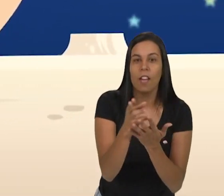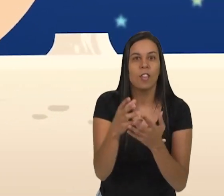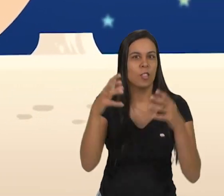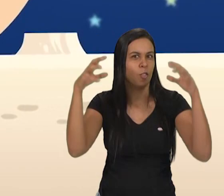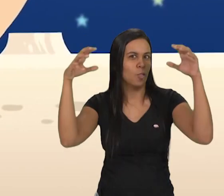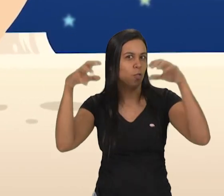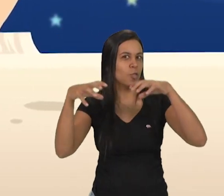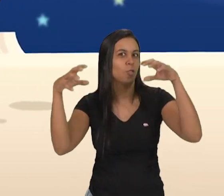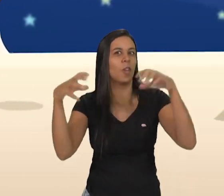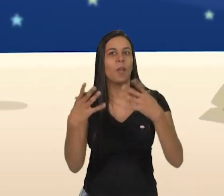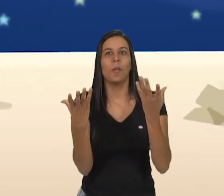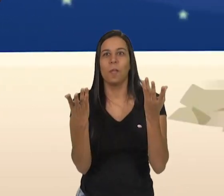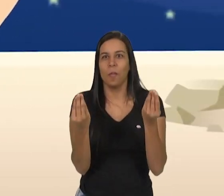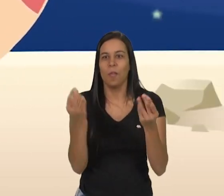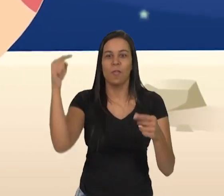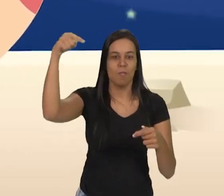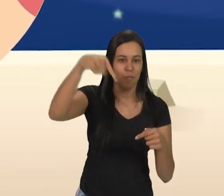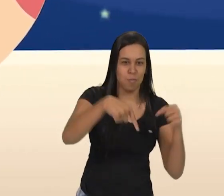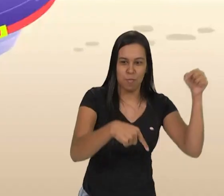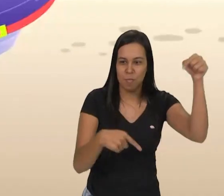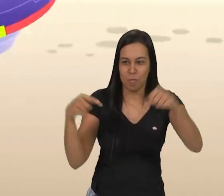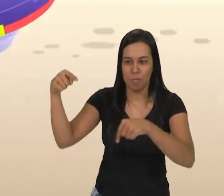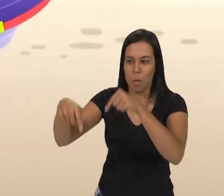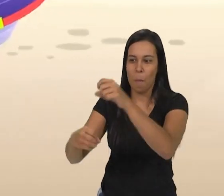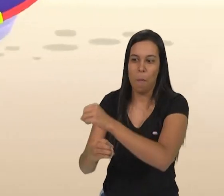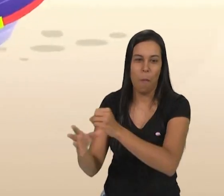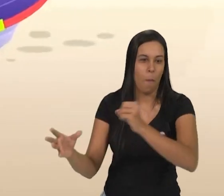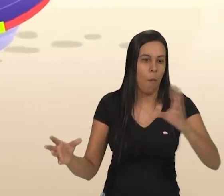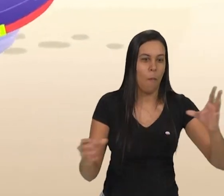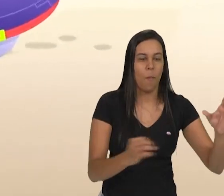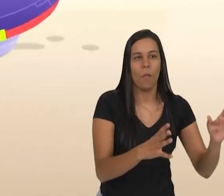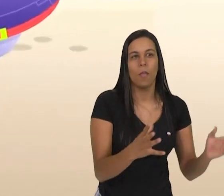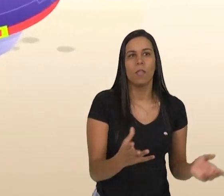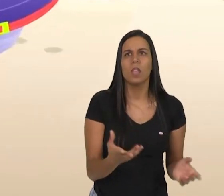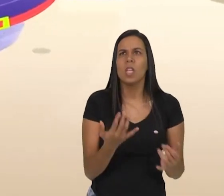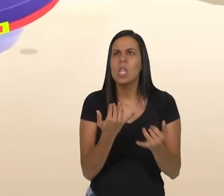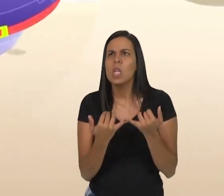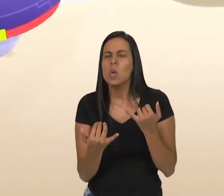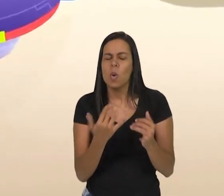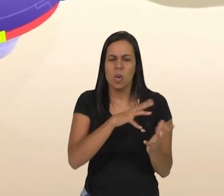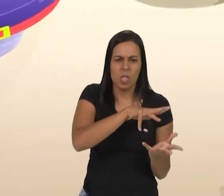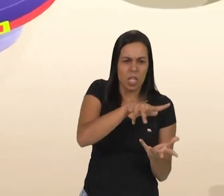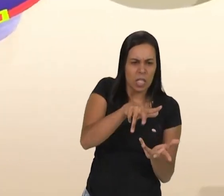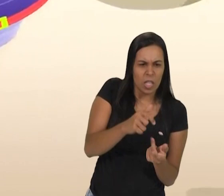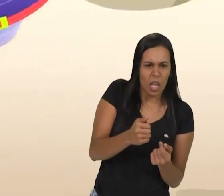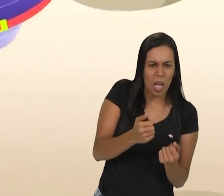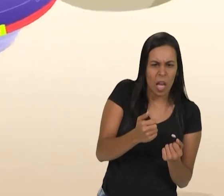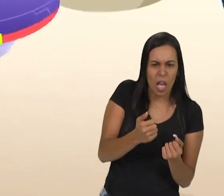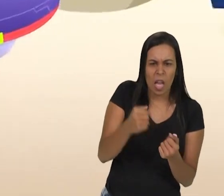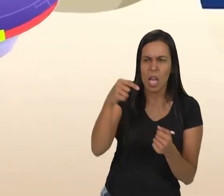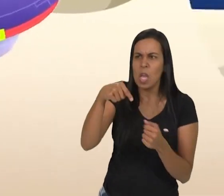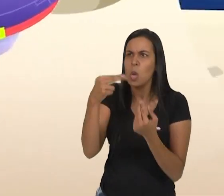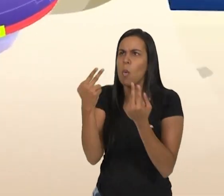deve ter chovido um montão de asteroides! Será que as crateras da Terra são iguais a essas daqui?